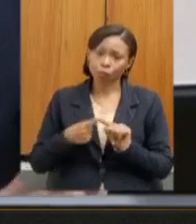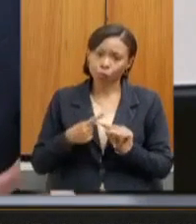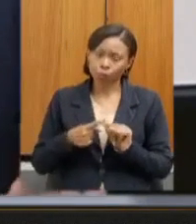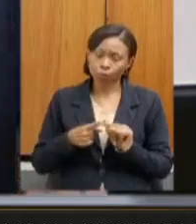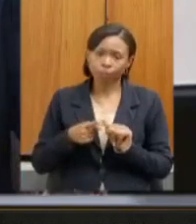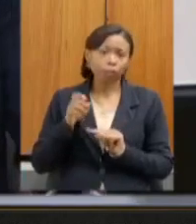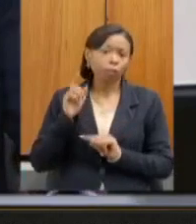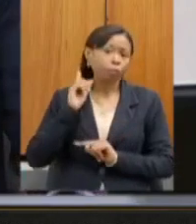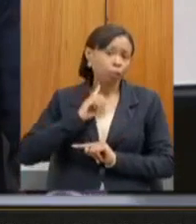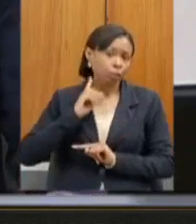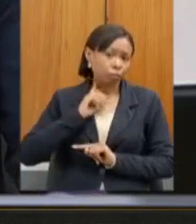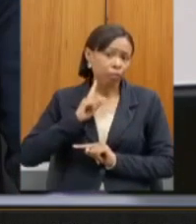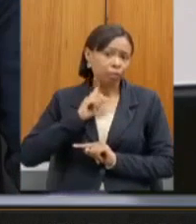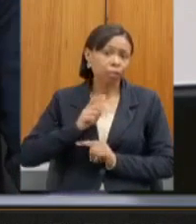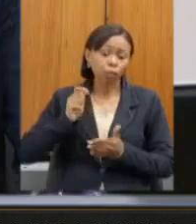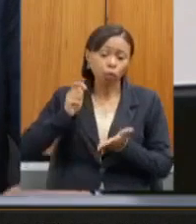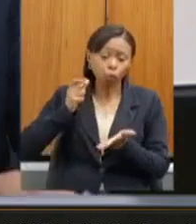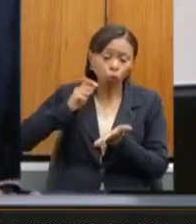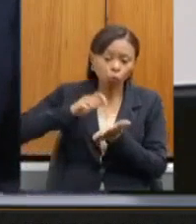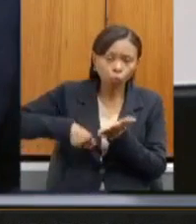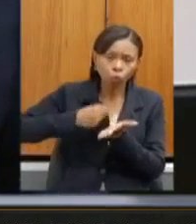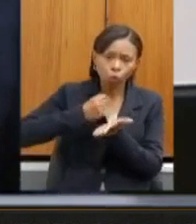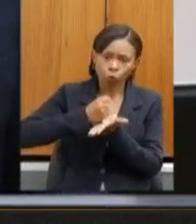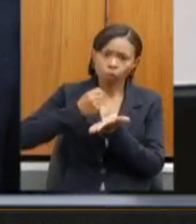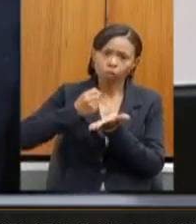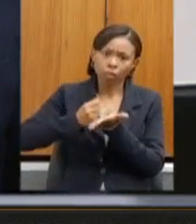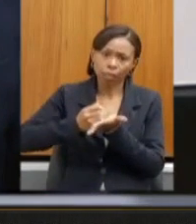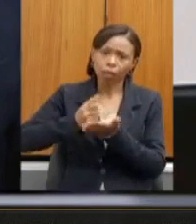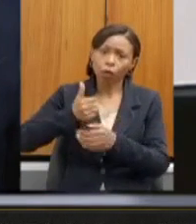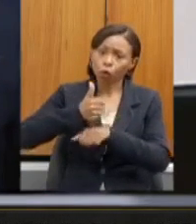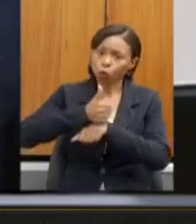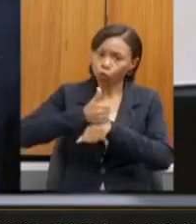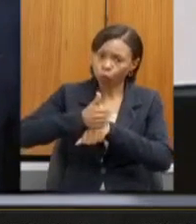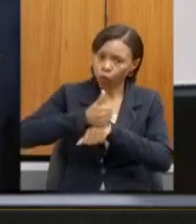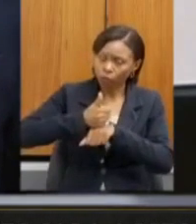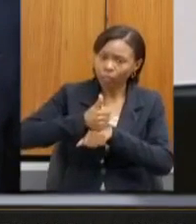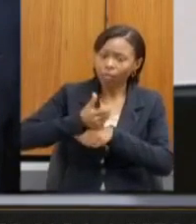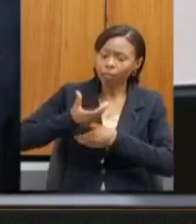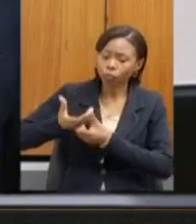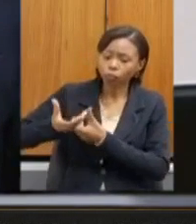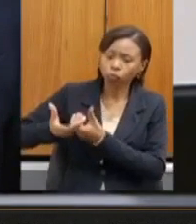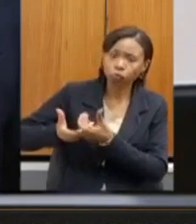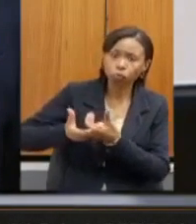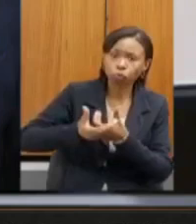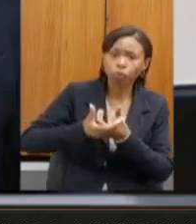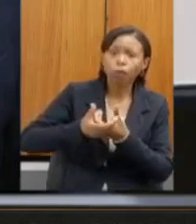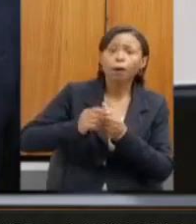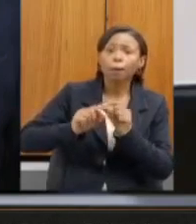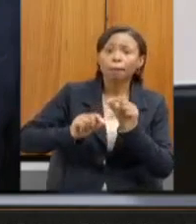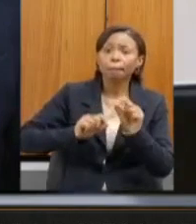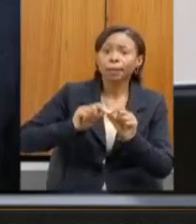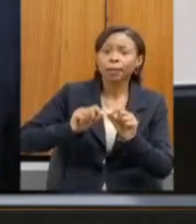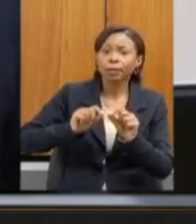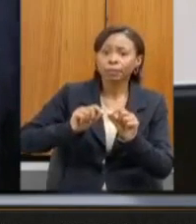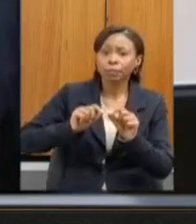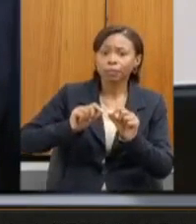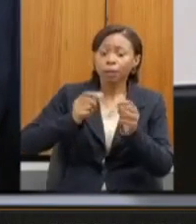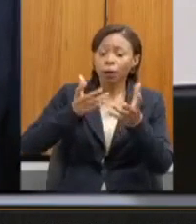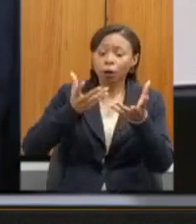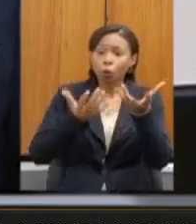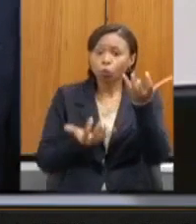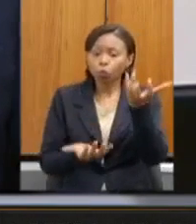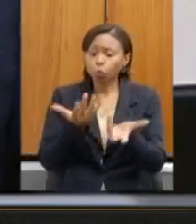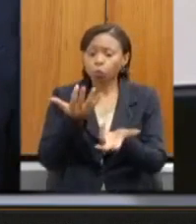possa contratar os brigadistas para a prevenção e o combate aos incêndios nas unidades de responsabilidade do Estado.